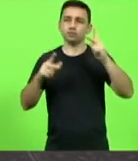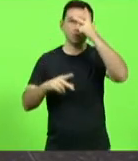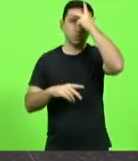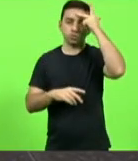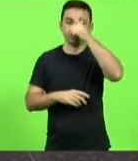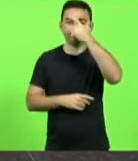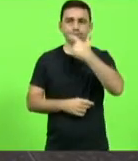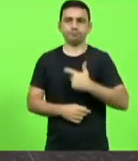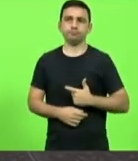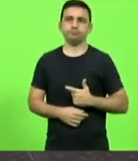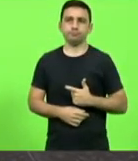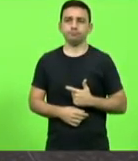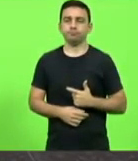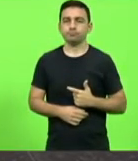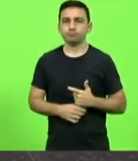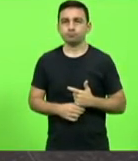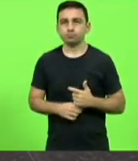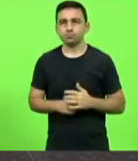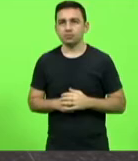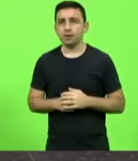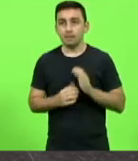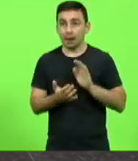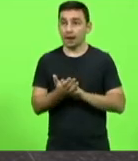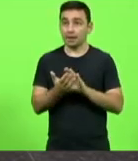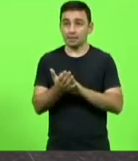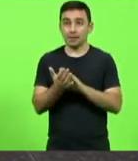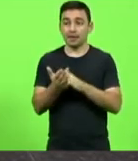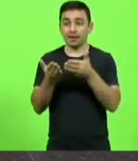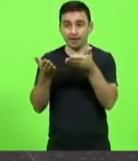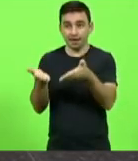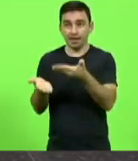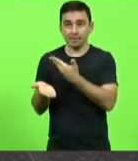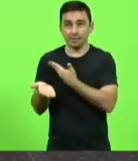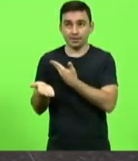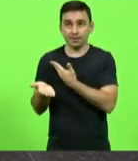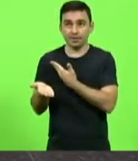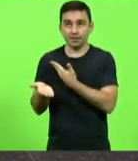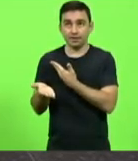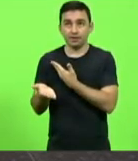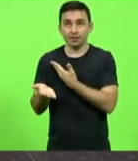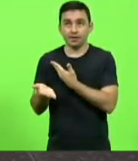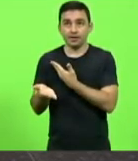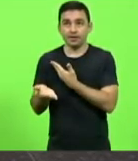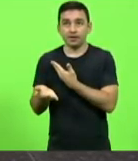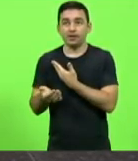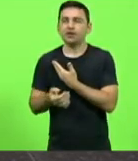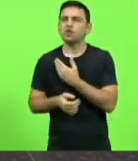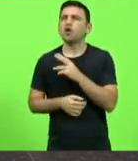esses princípios então não só parabéns para a nossa amiga eu não consigo repetir o nome da linha linha